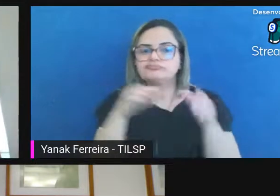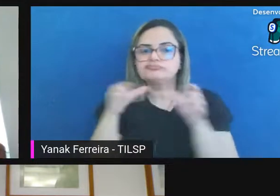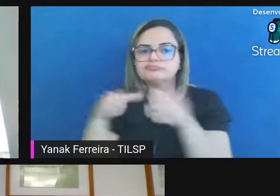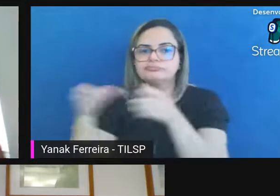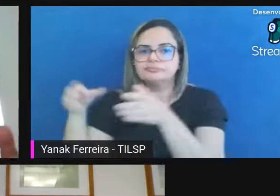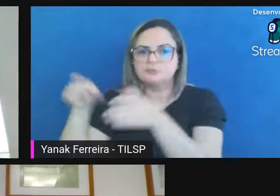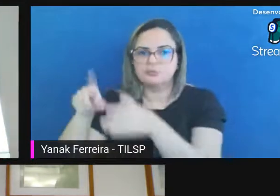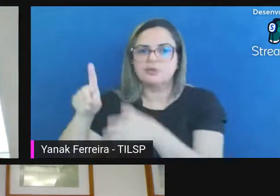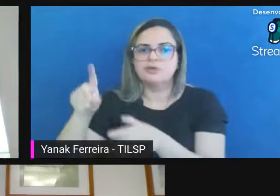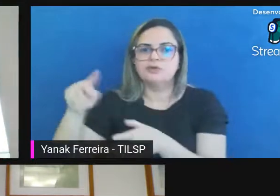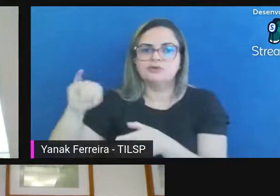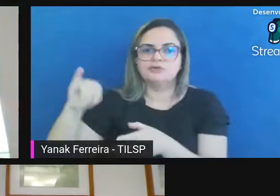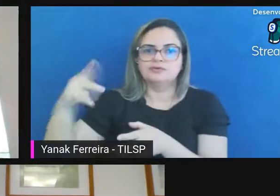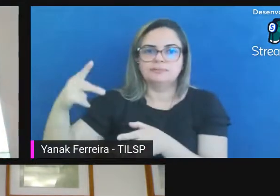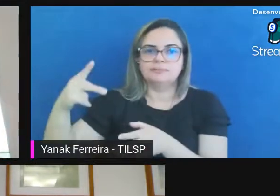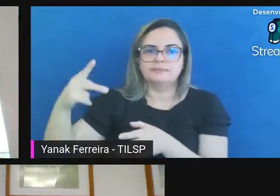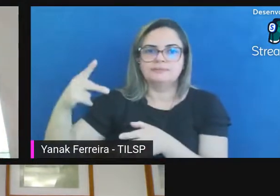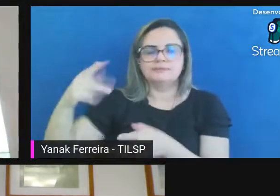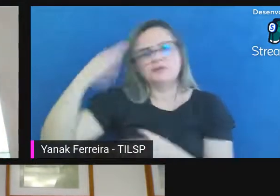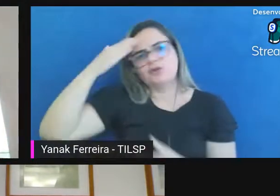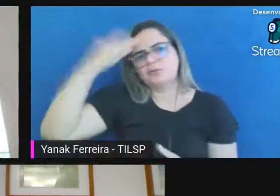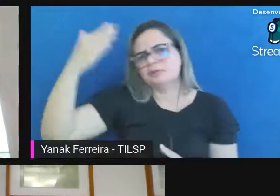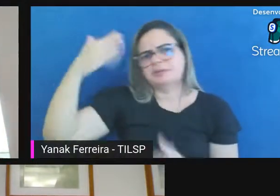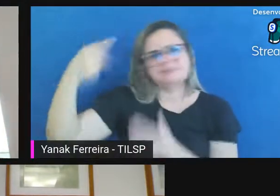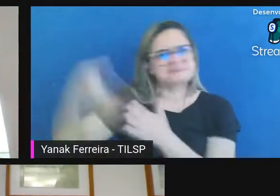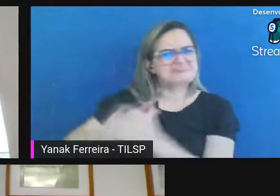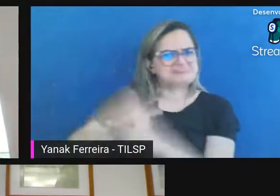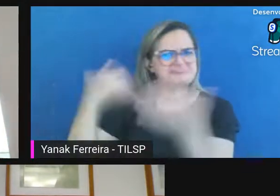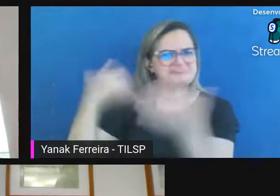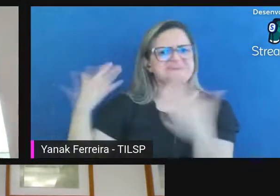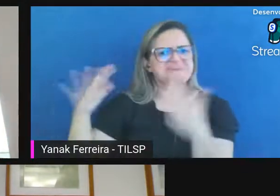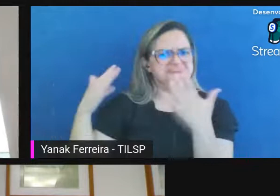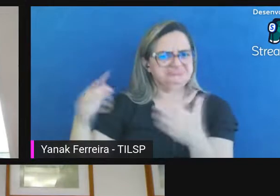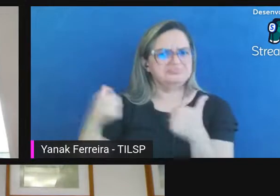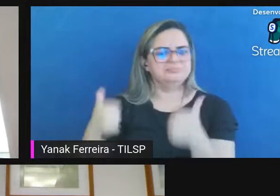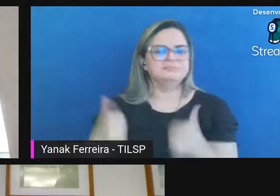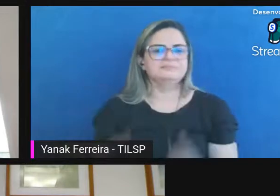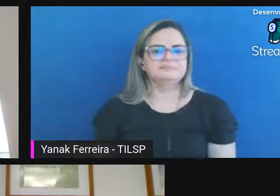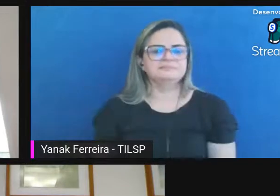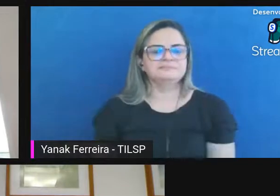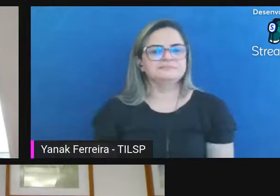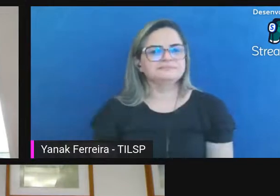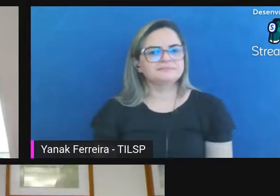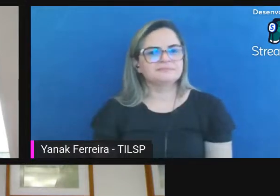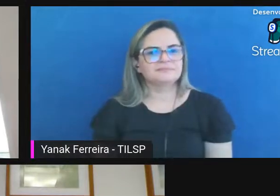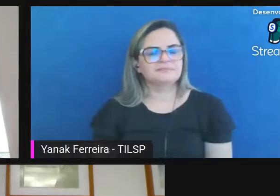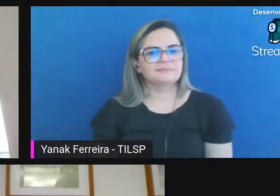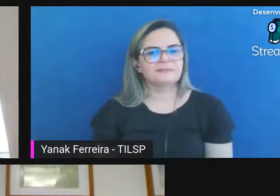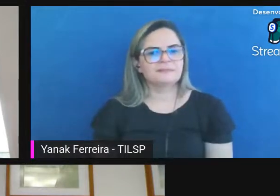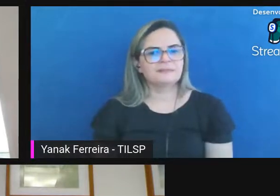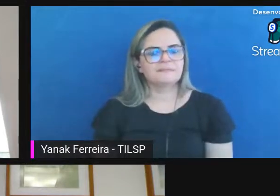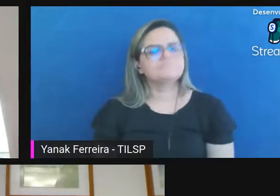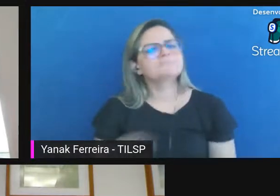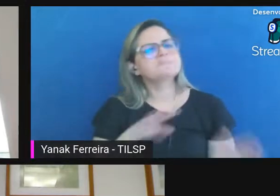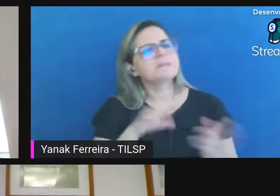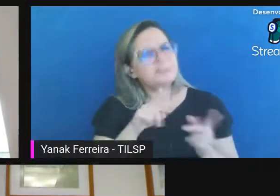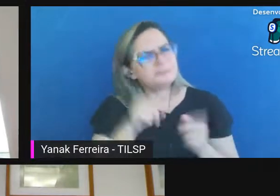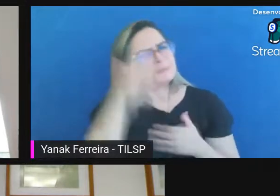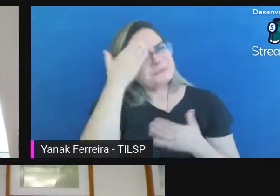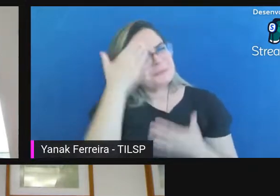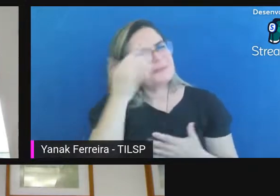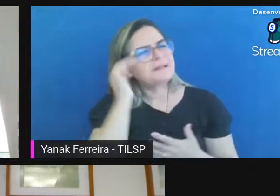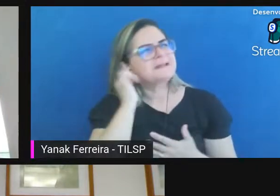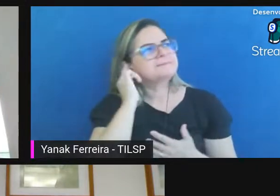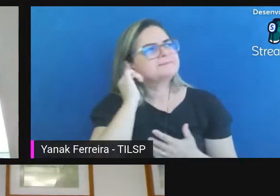obrigadíssimo pela pergunta magnífica parabéns ok muito obrigada e me fez pensar também a